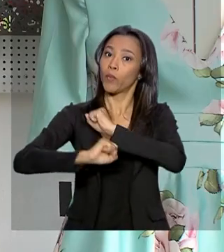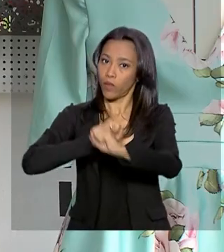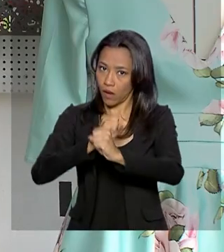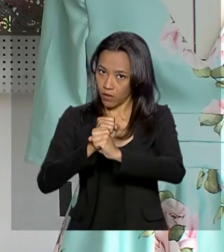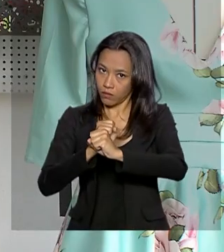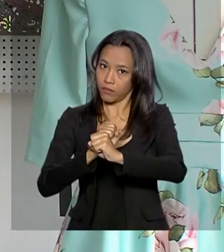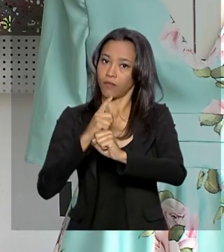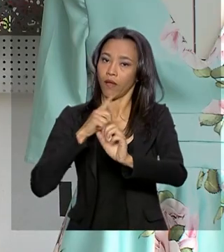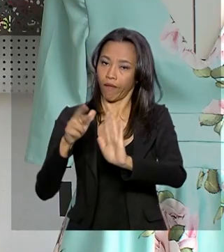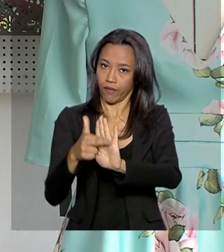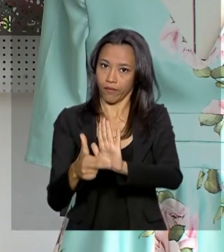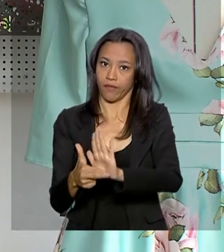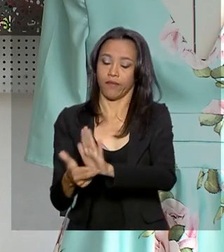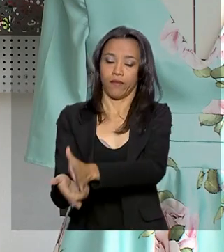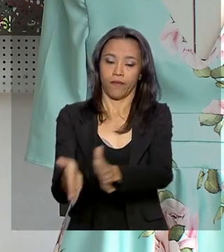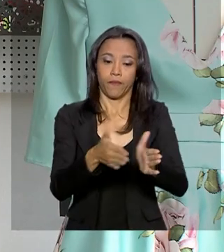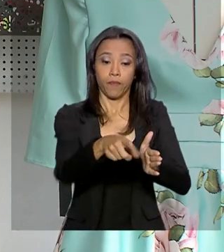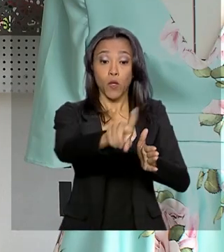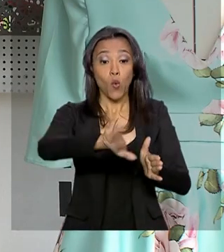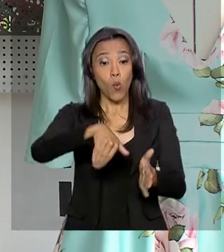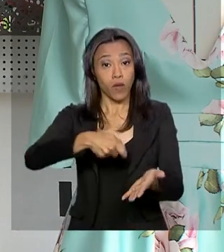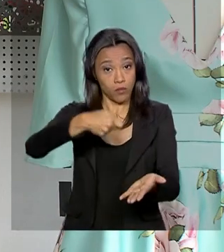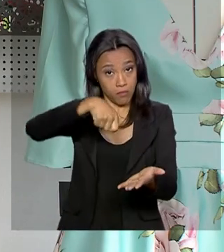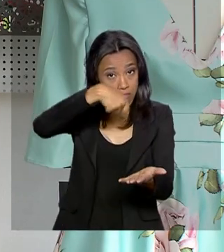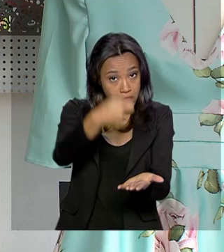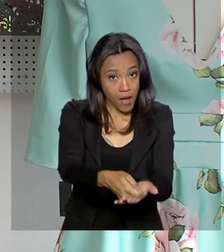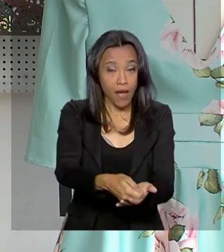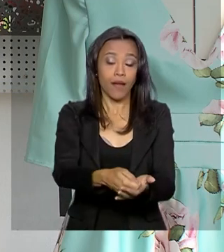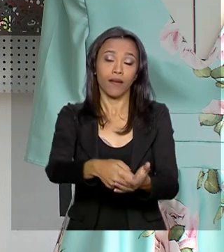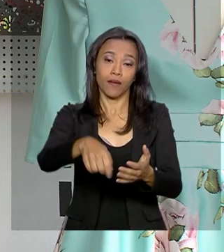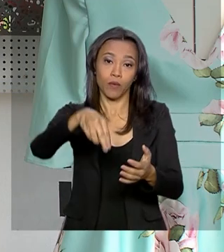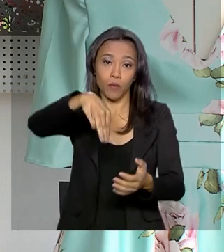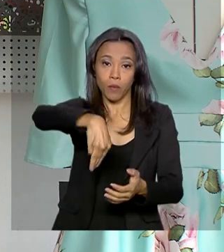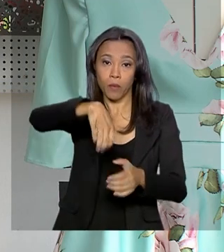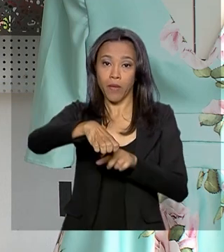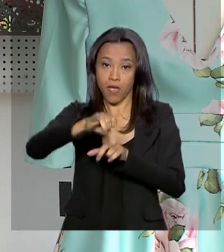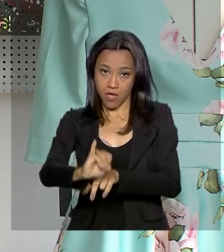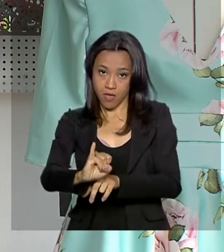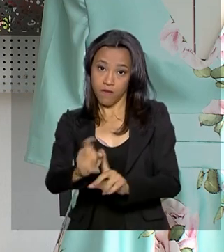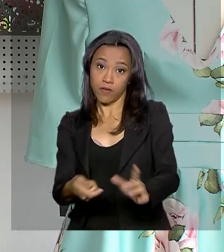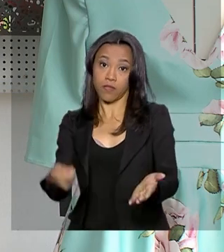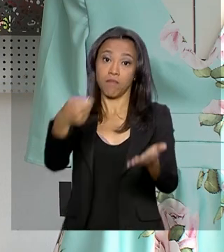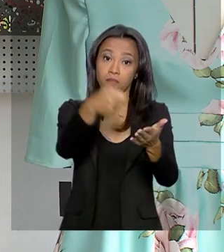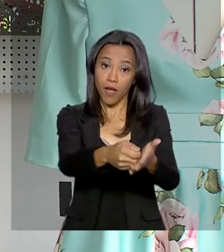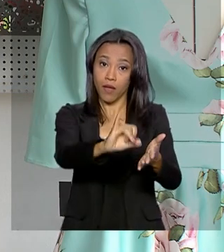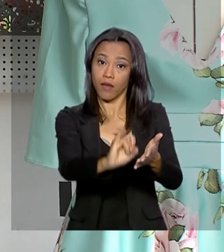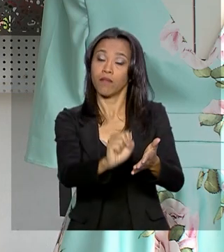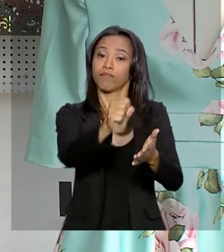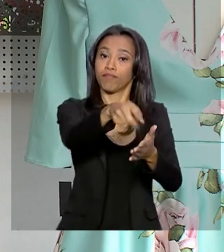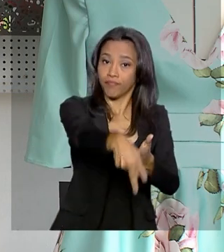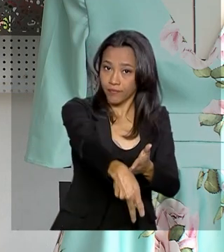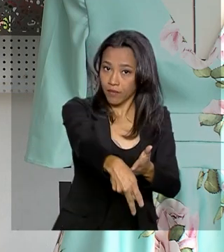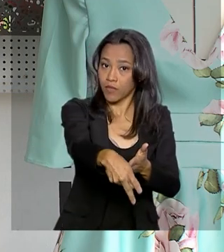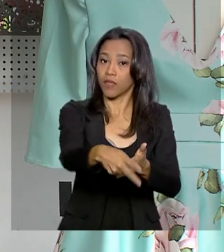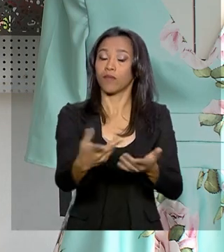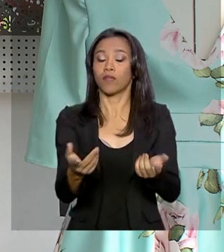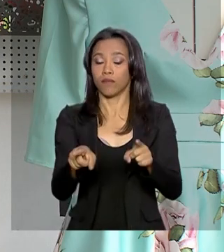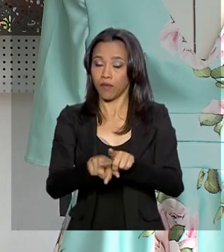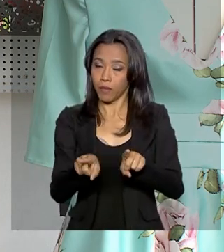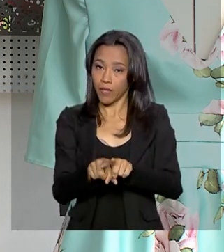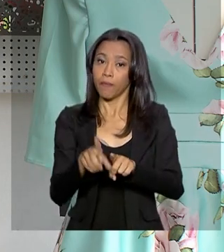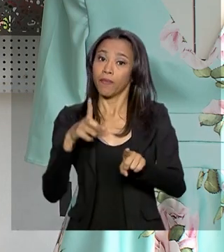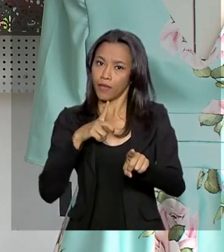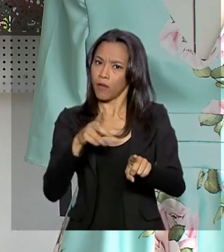MEI, quando você paga, você paga também a Previdência, então ele vai em um valor para isso, então você tem uma